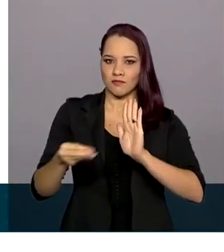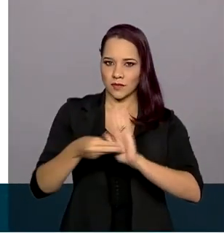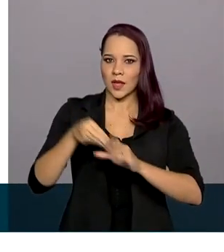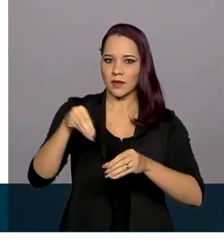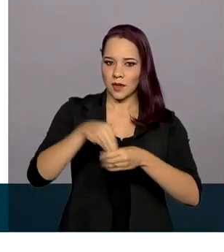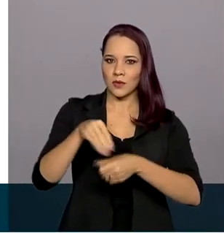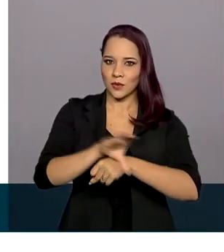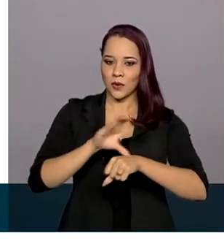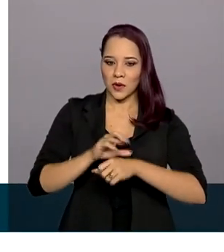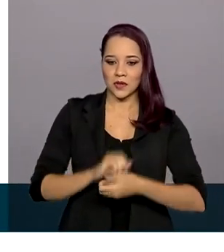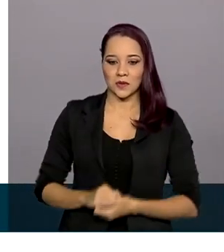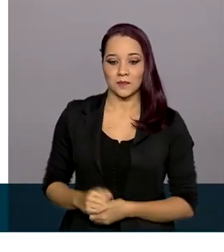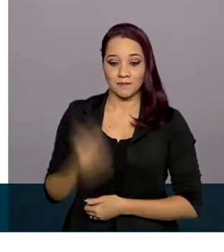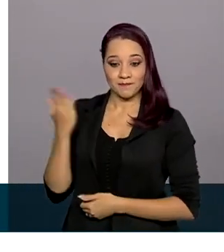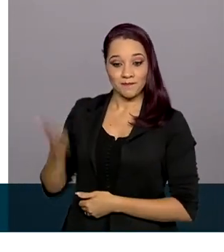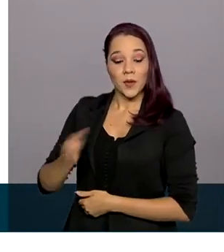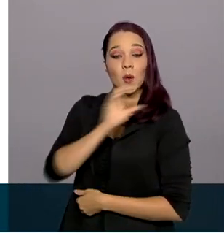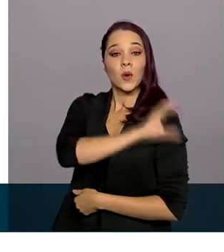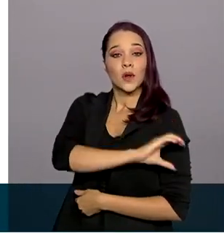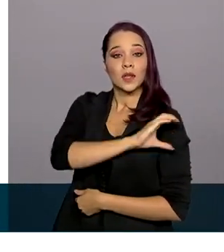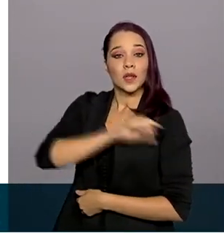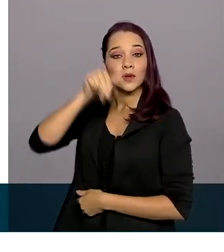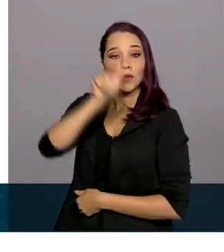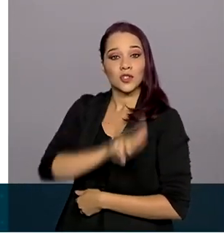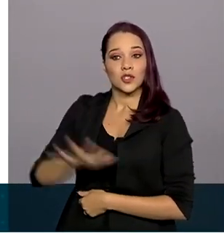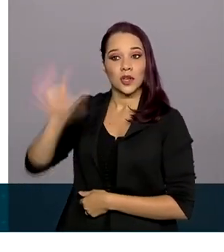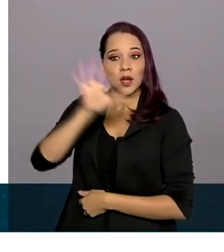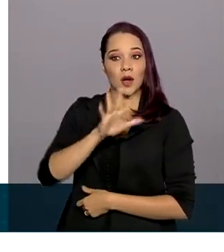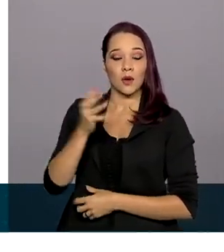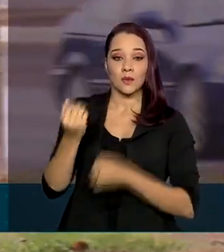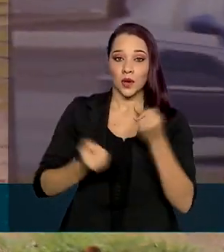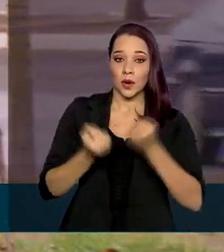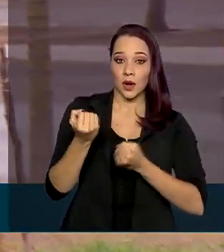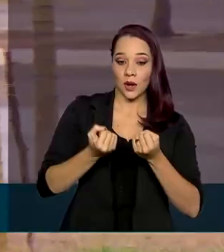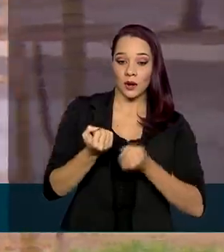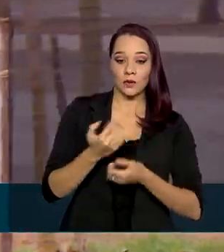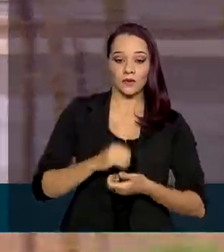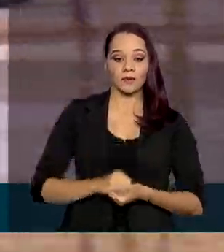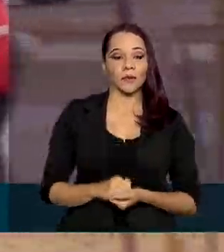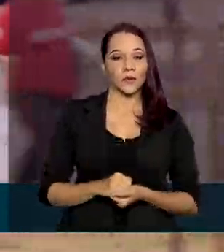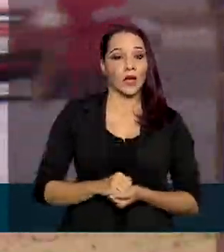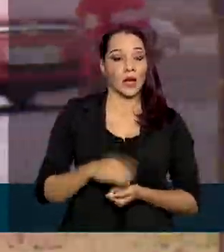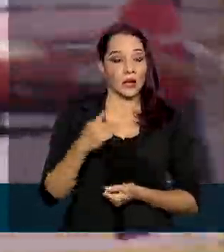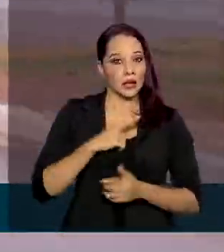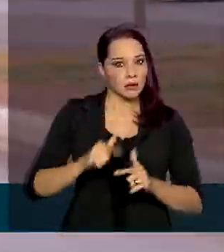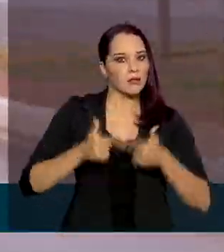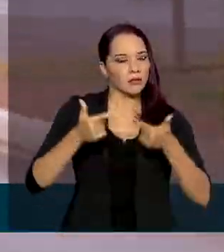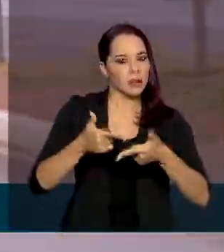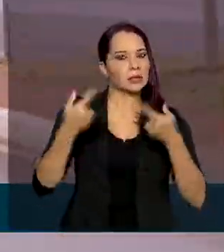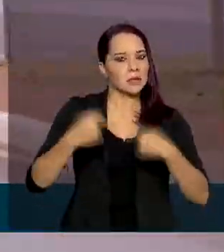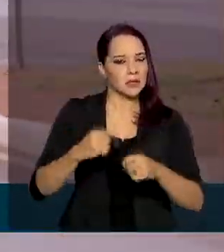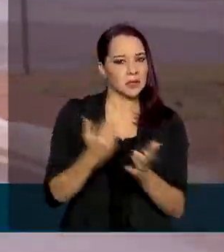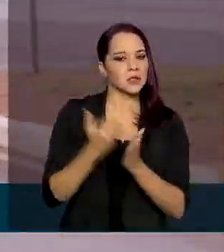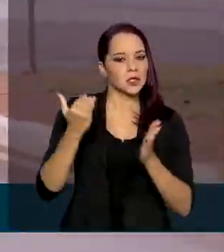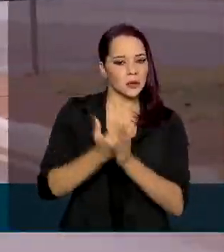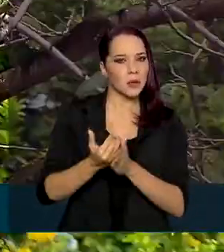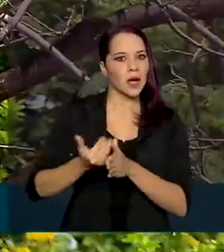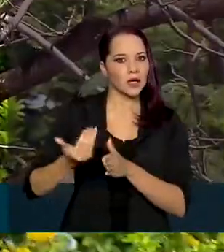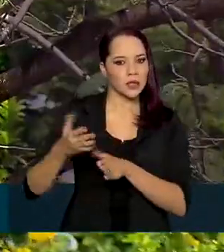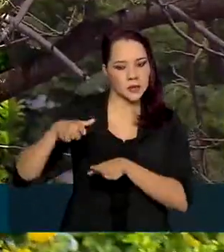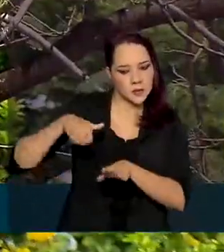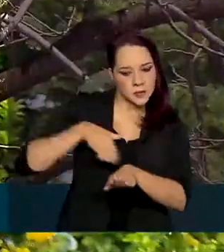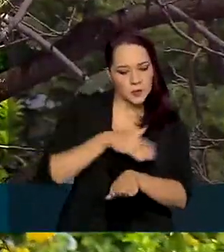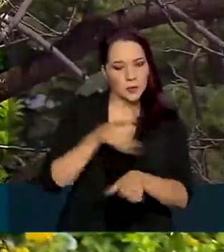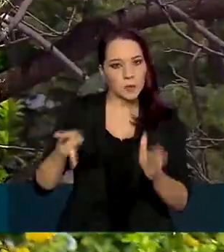Rafael é coordenador-geral da ONG Rodas da Paz e defende a necessidade de mais ciclovias